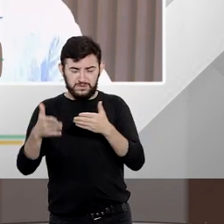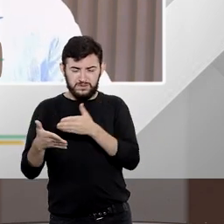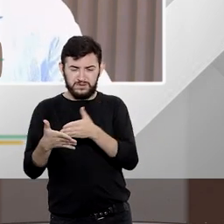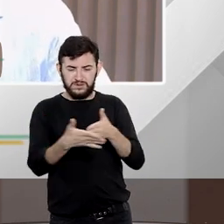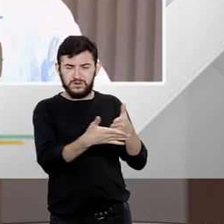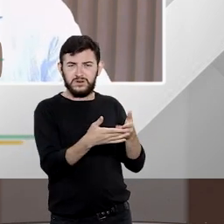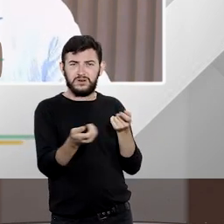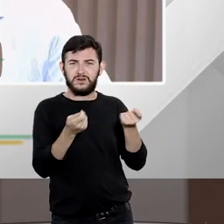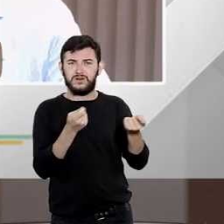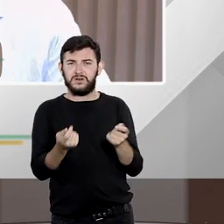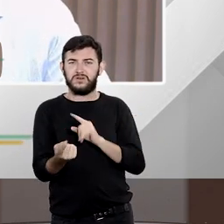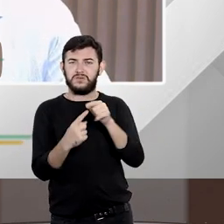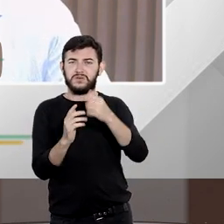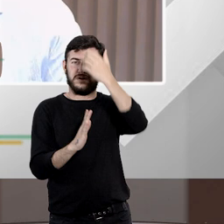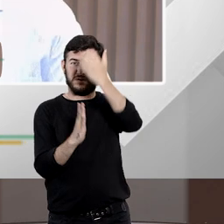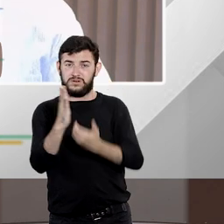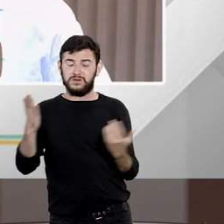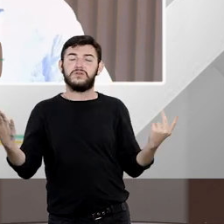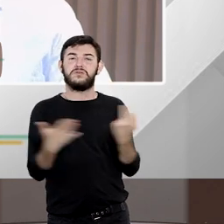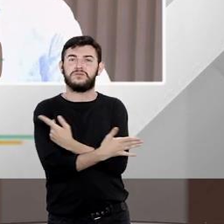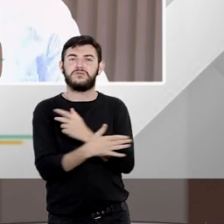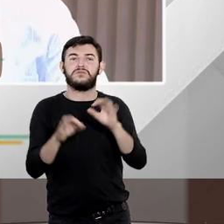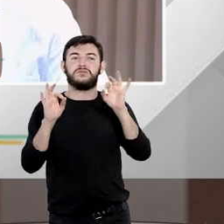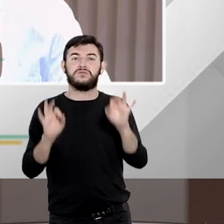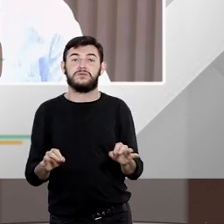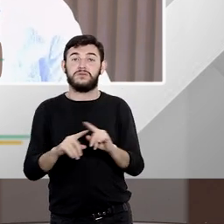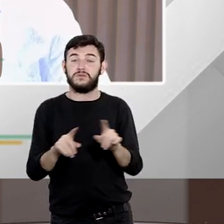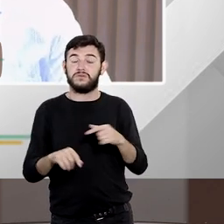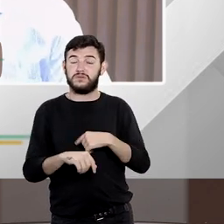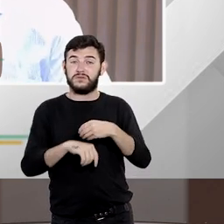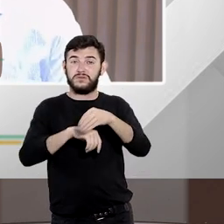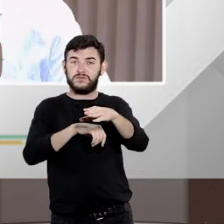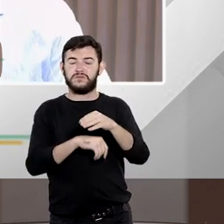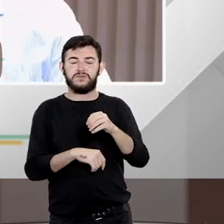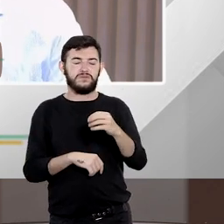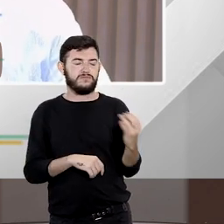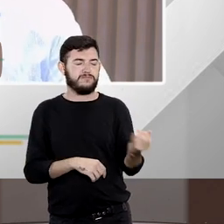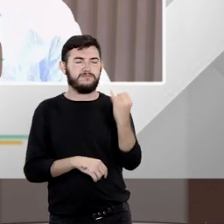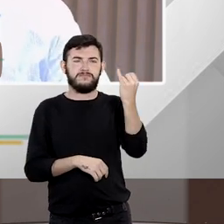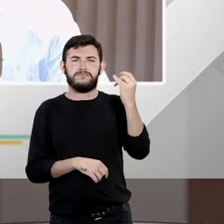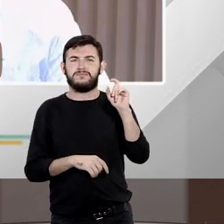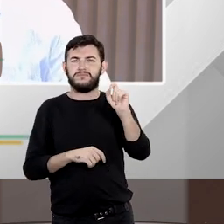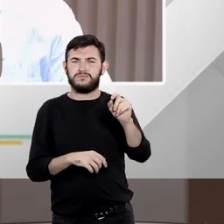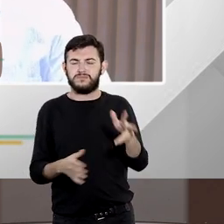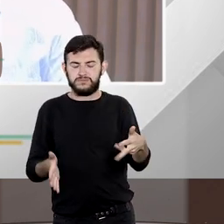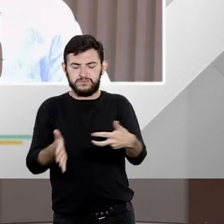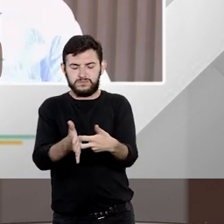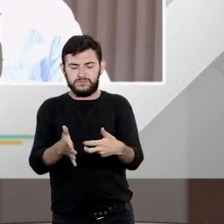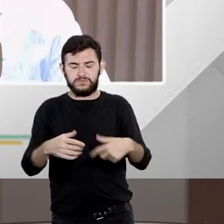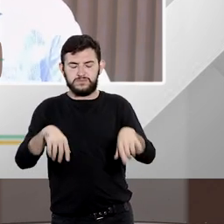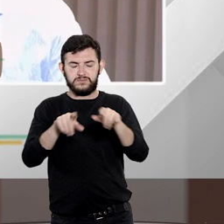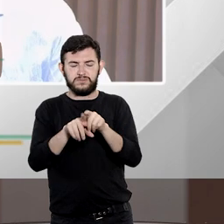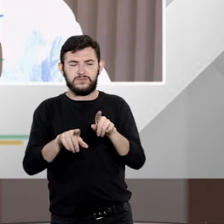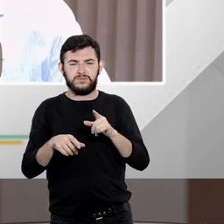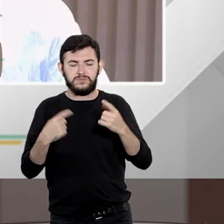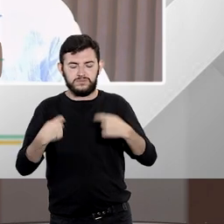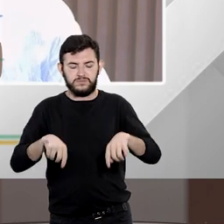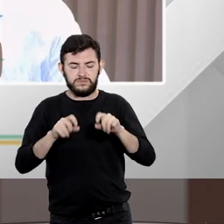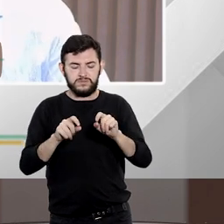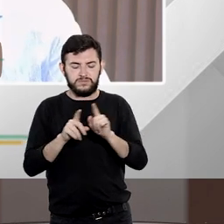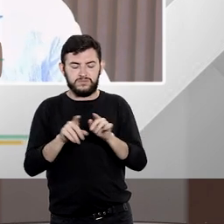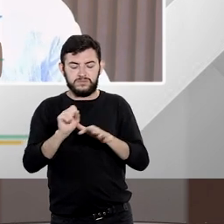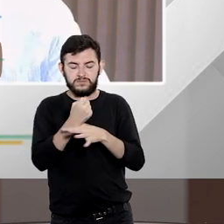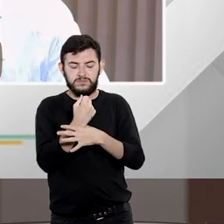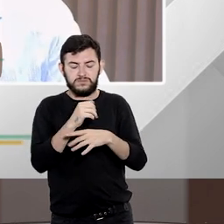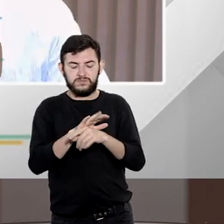que esse desconto aconteça vale lembrar vale destacar que essa condenação ela deve garantir a